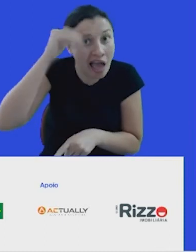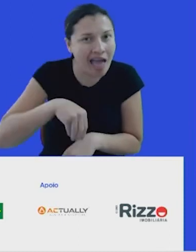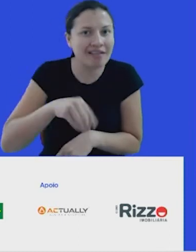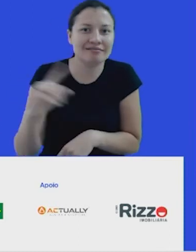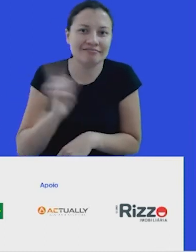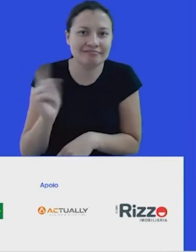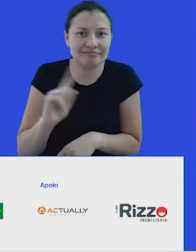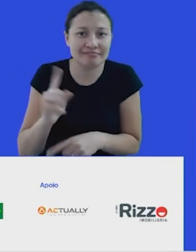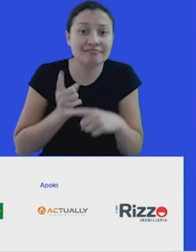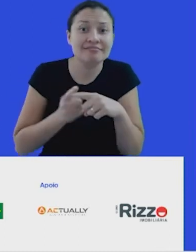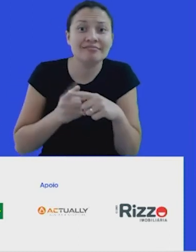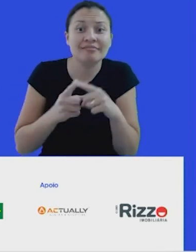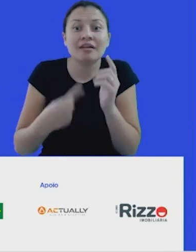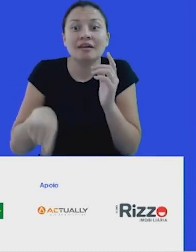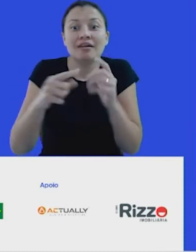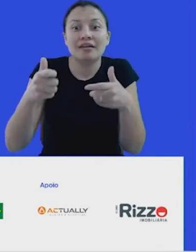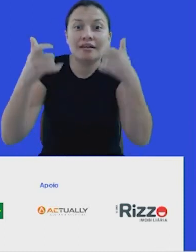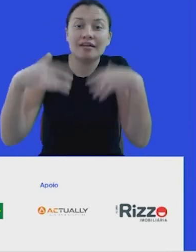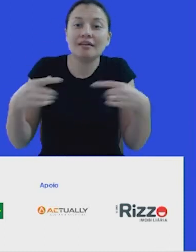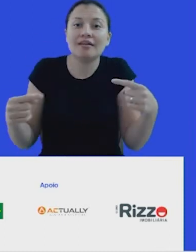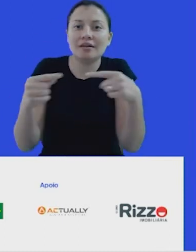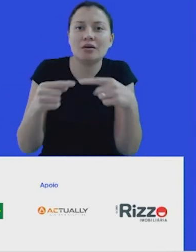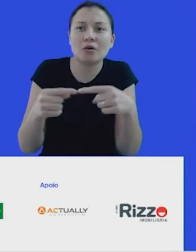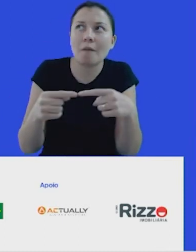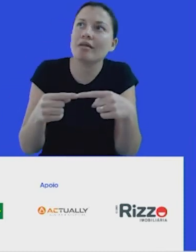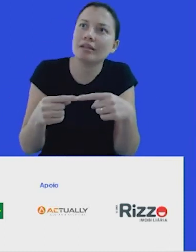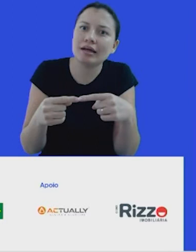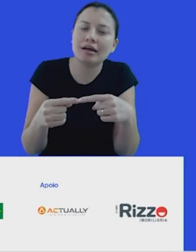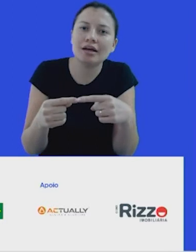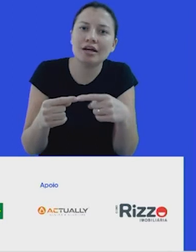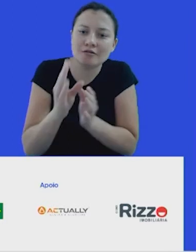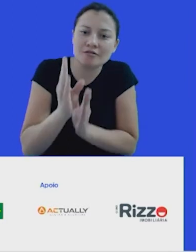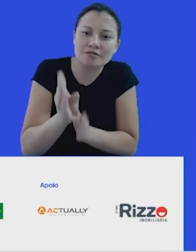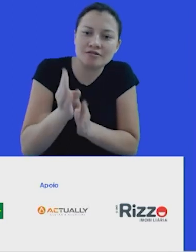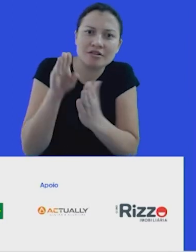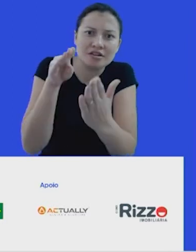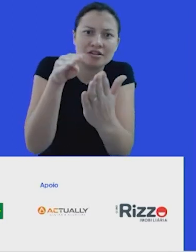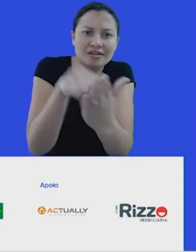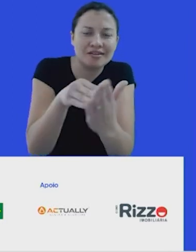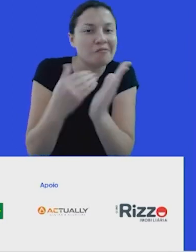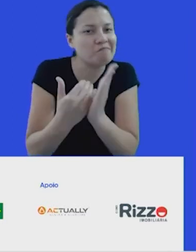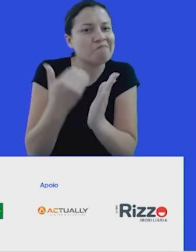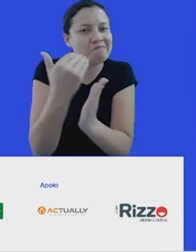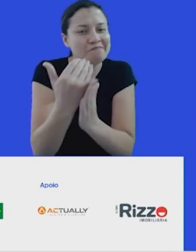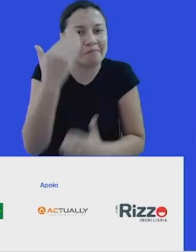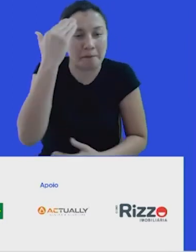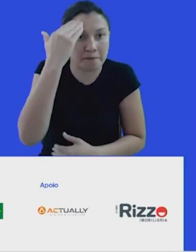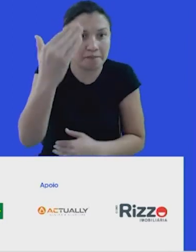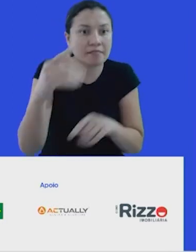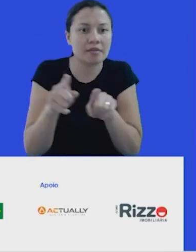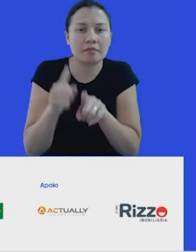porque estamos falando aqui muito mais do que um destino de uma jornada. Obrigada, pessoal. eu deixo aqui também meus